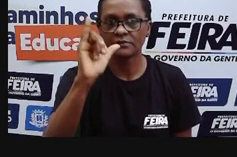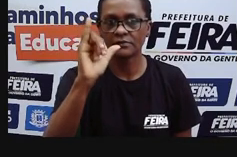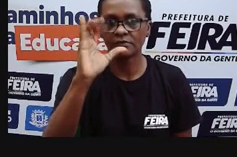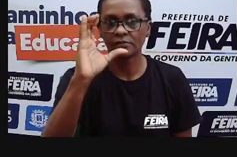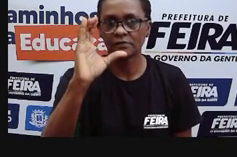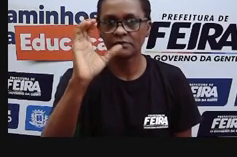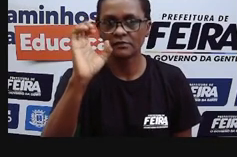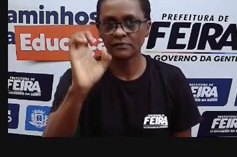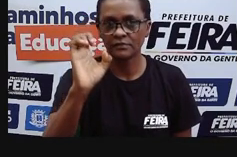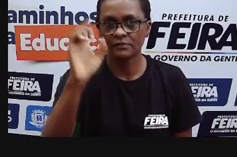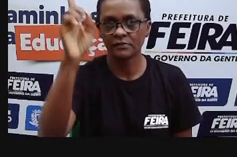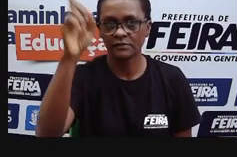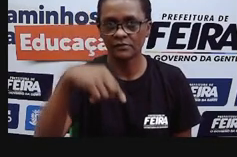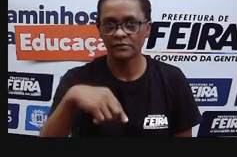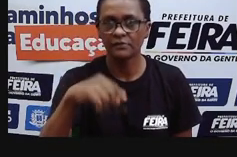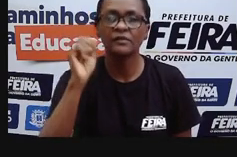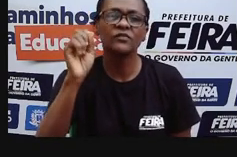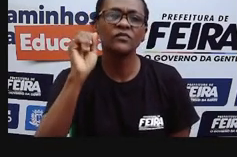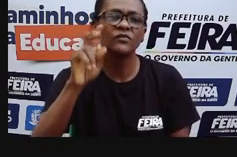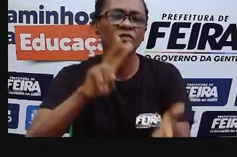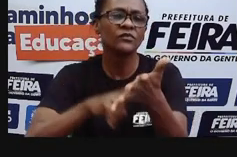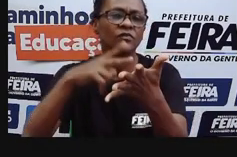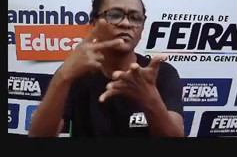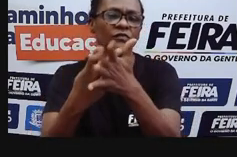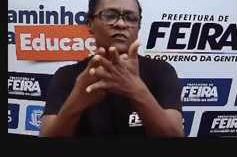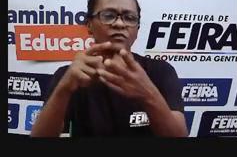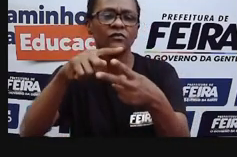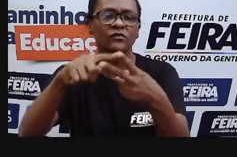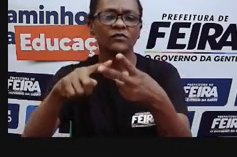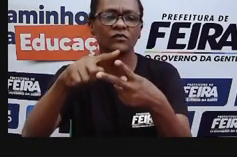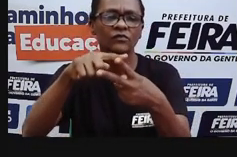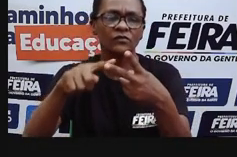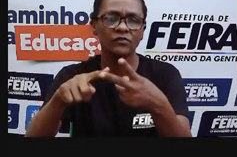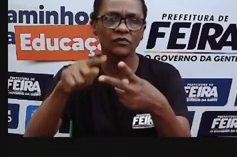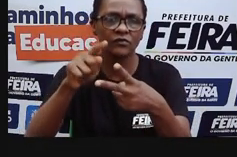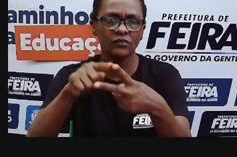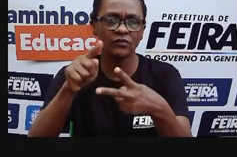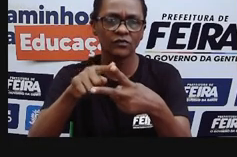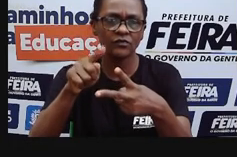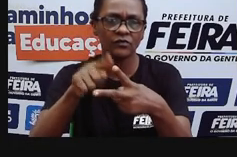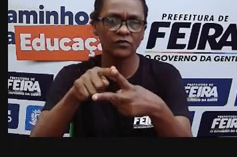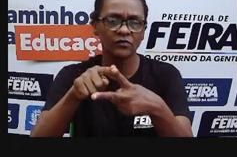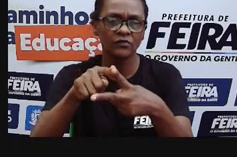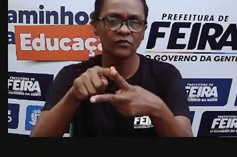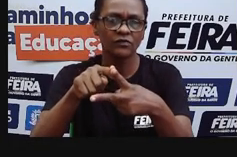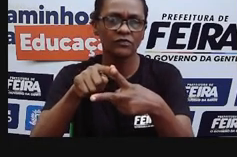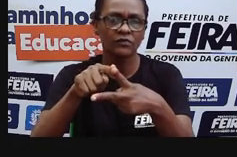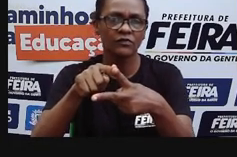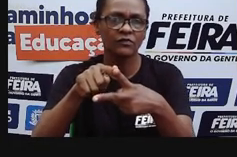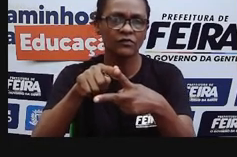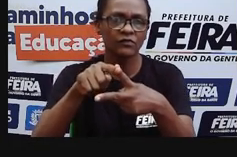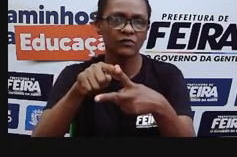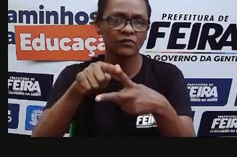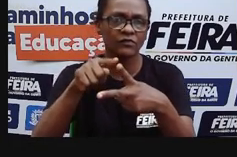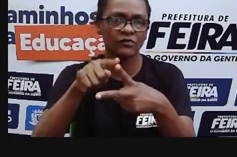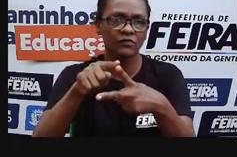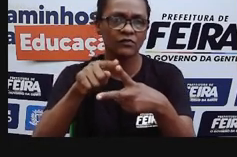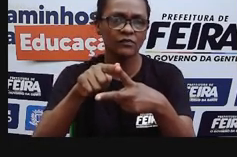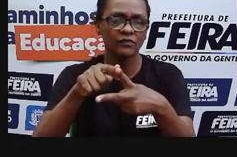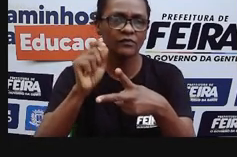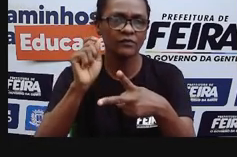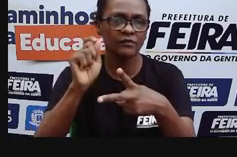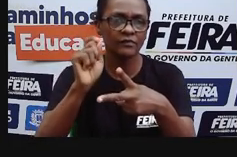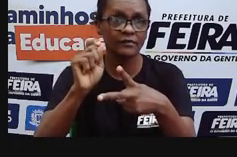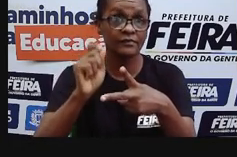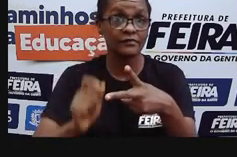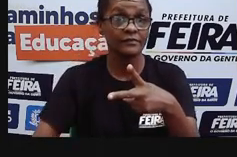tem dois significados, ela tem dois sentidos. Mas eu vou ler primeiro um trecho dessa música para vocês, para depois discutir um pouco com vocês.